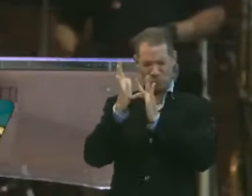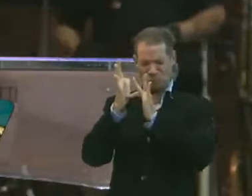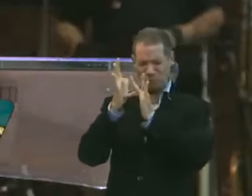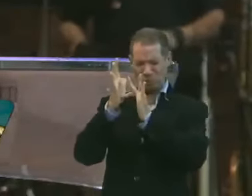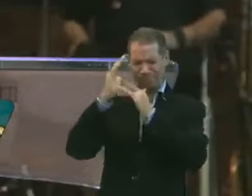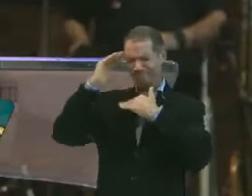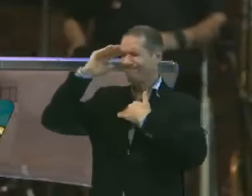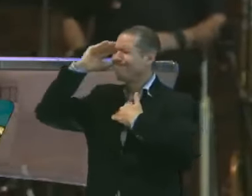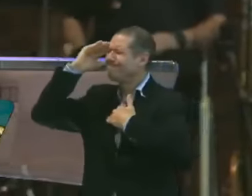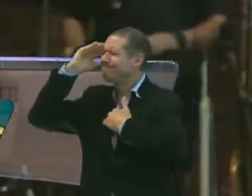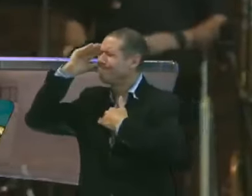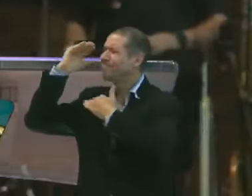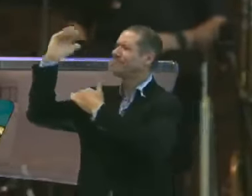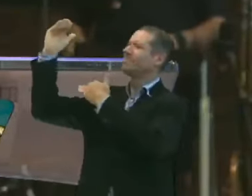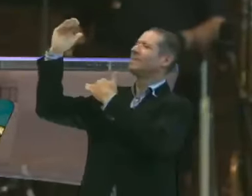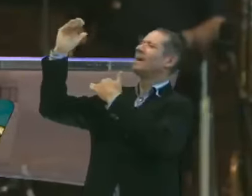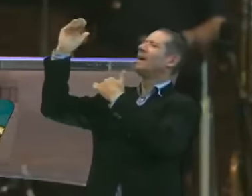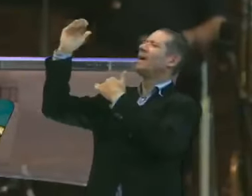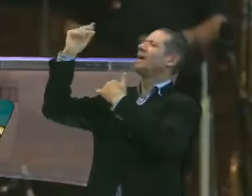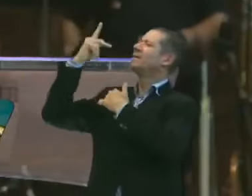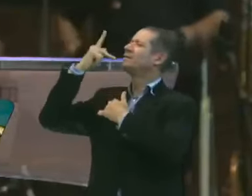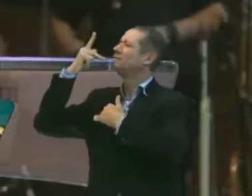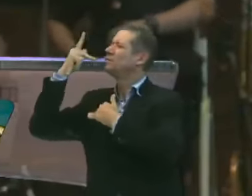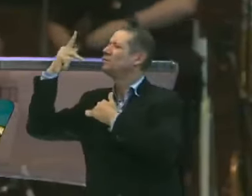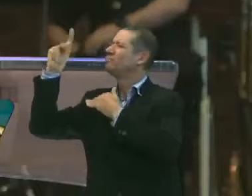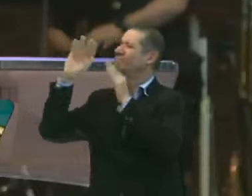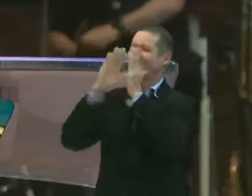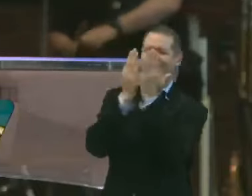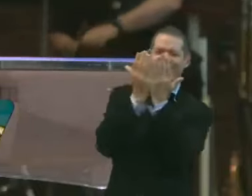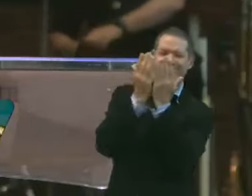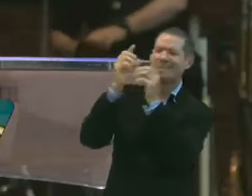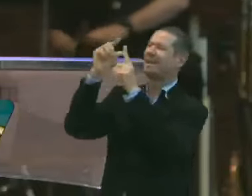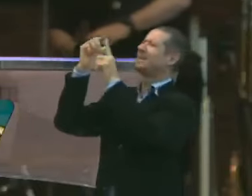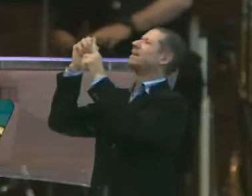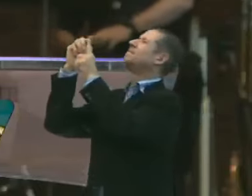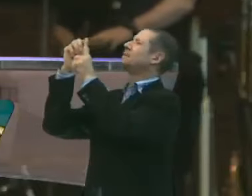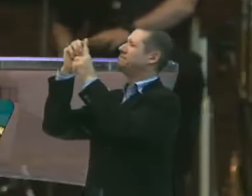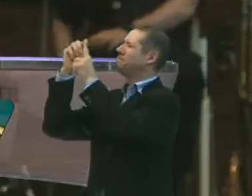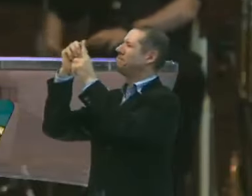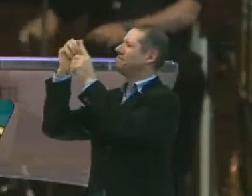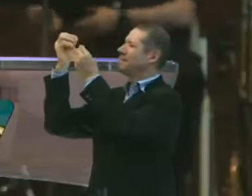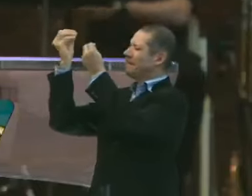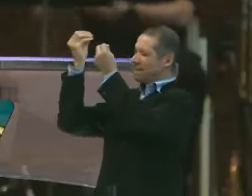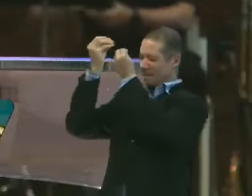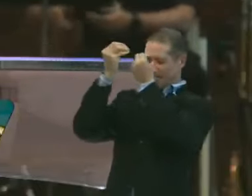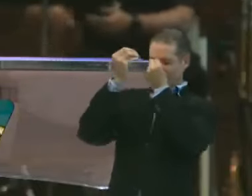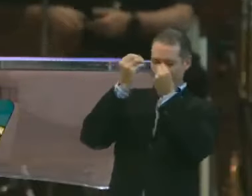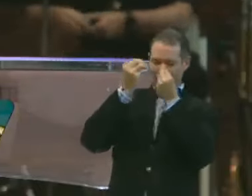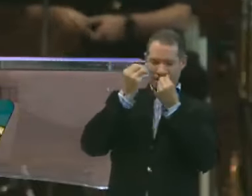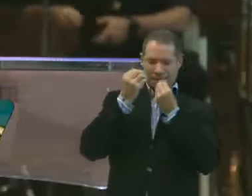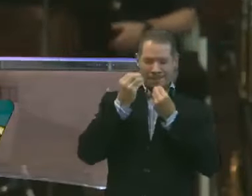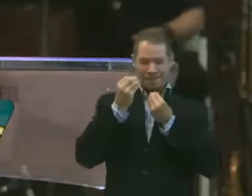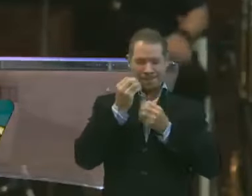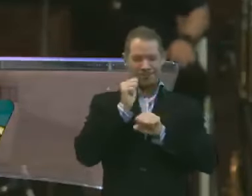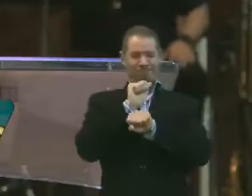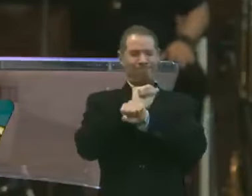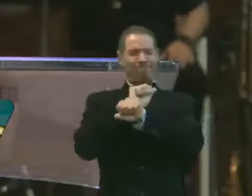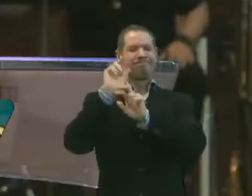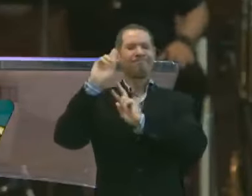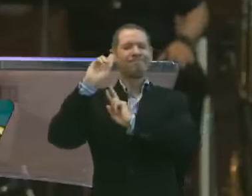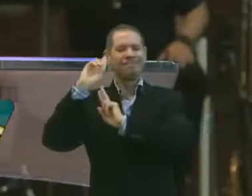Muito obrigado. Pela tua palavra. A palavra que nos traz esperança.